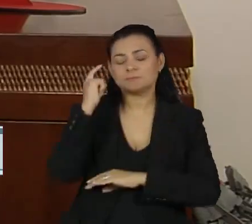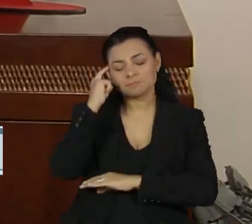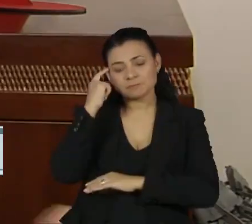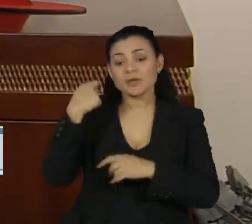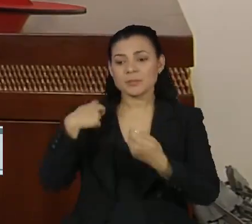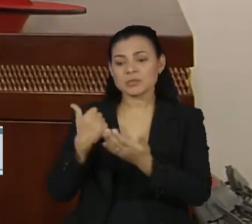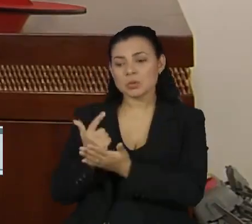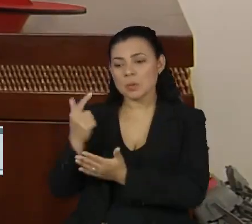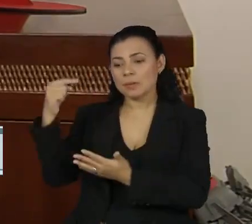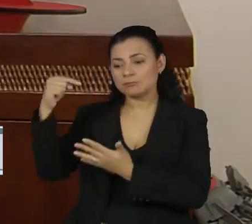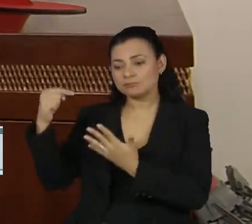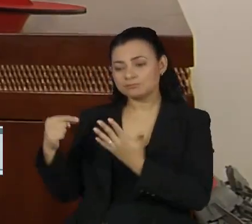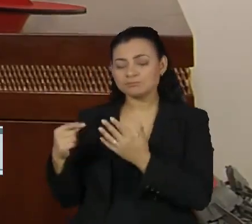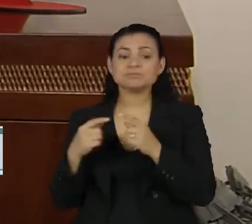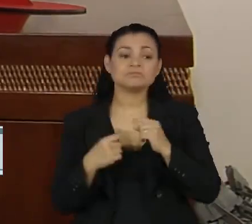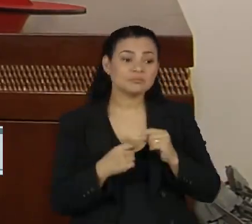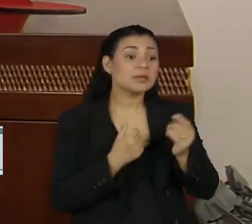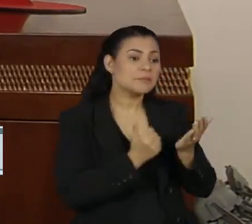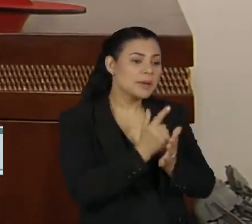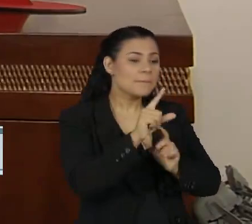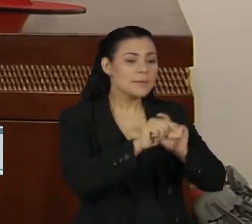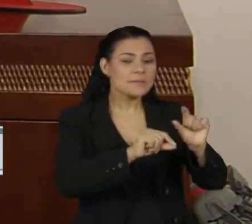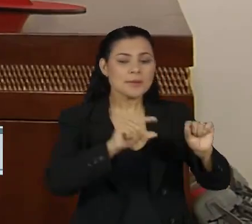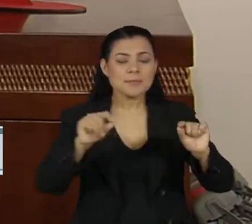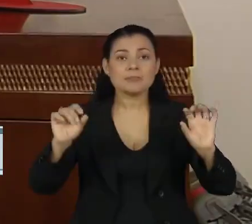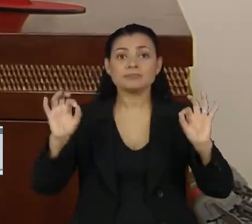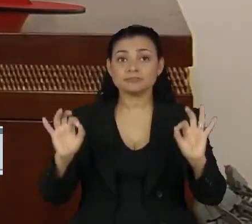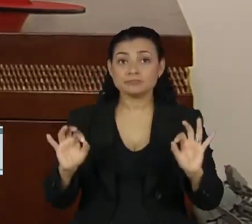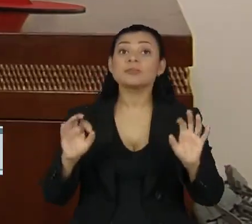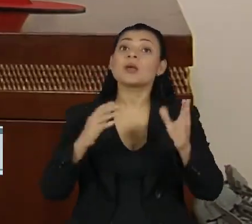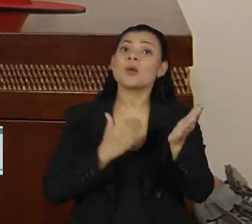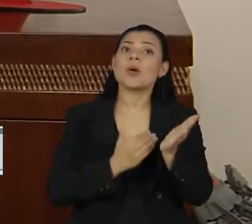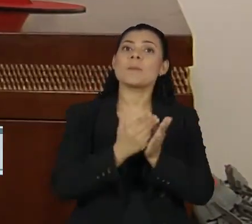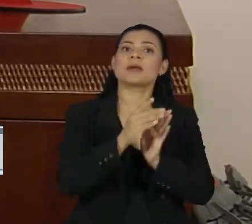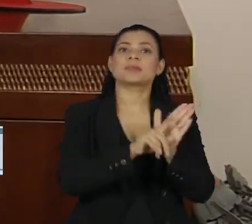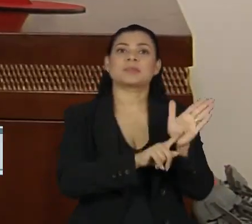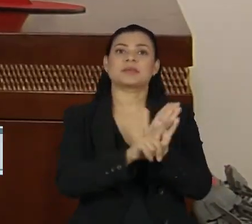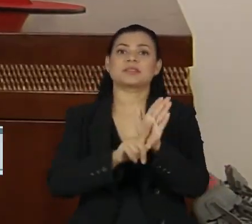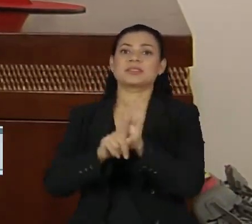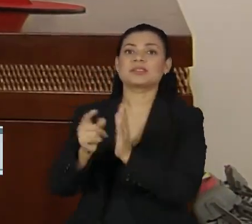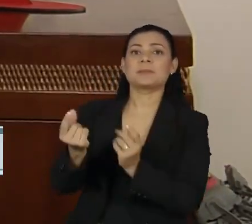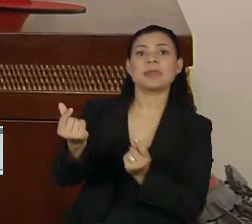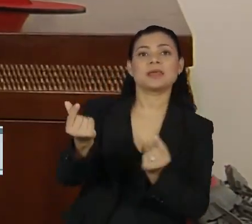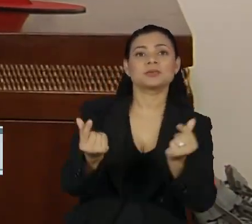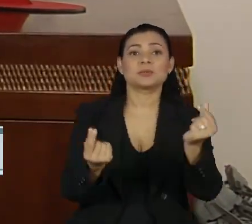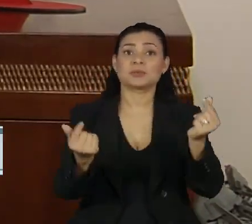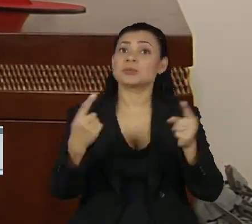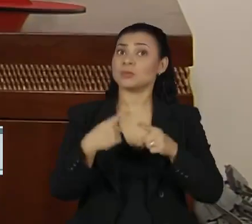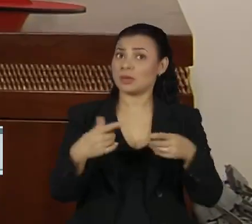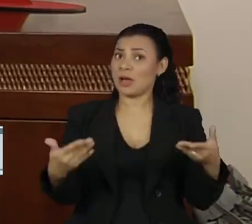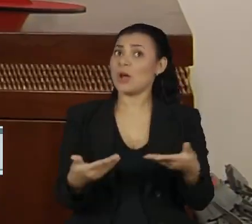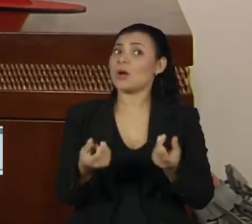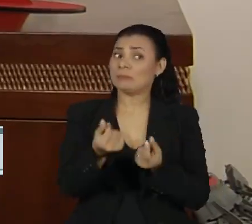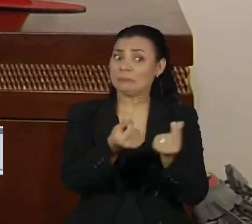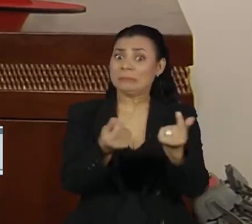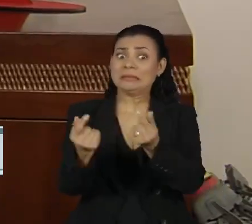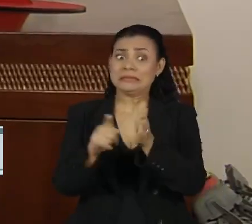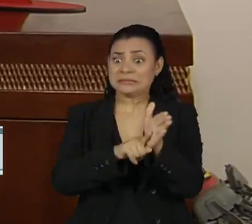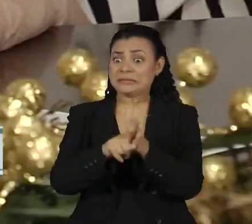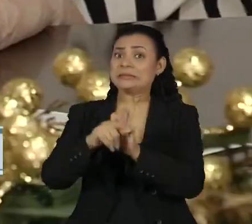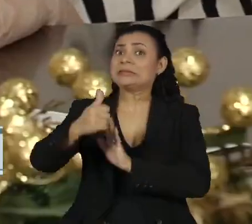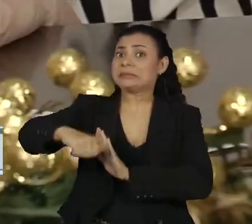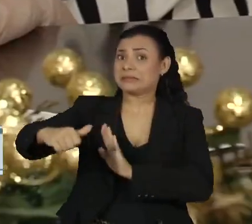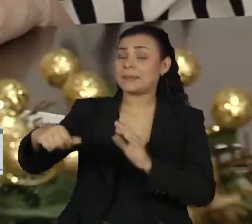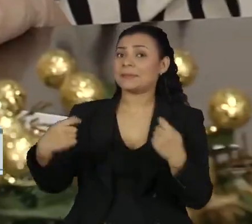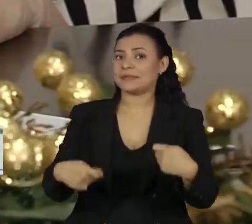preciso comprar ou encomendar eventualmente, né? E começa essa pesquisa de preços que esse ano está precisando fazer bastante pesquisa mesmo,